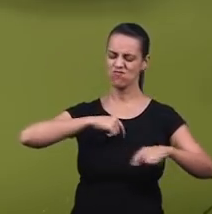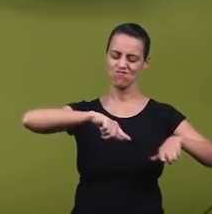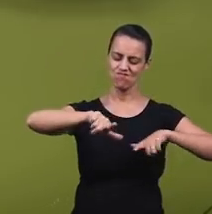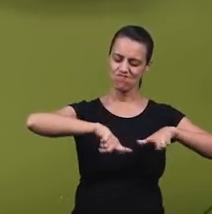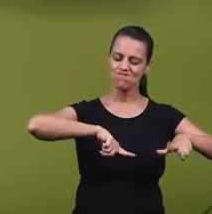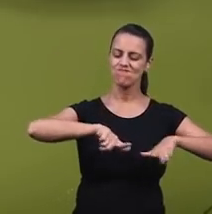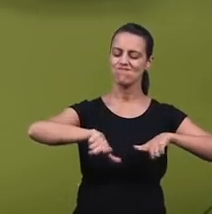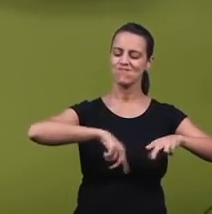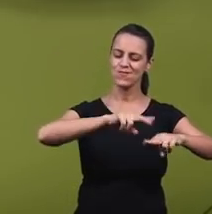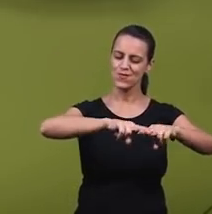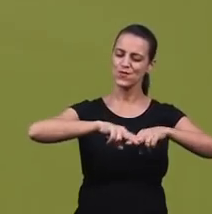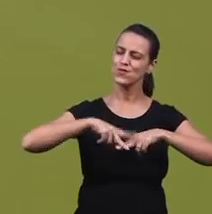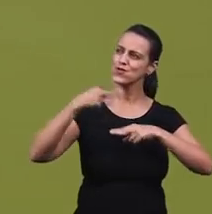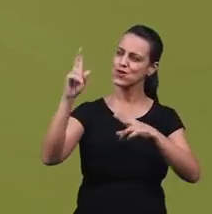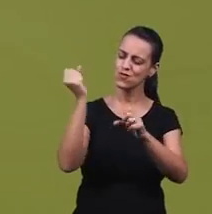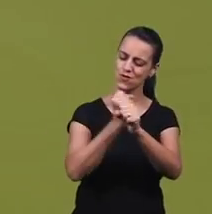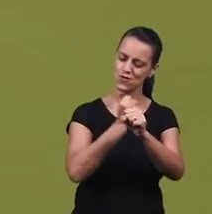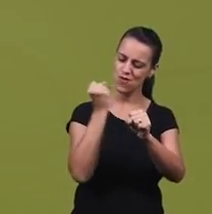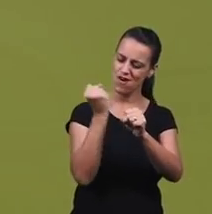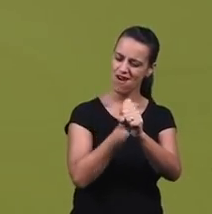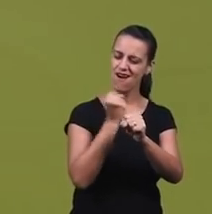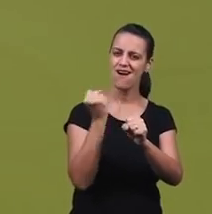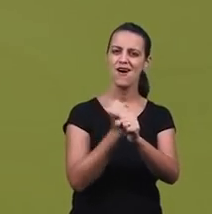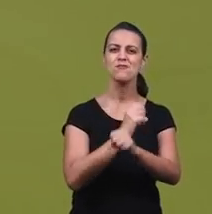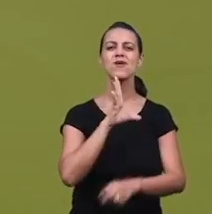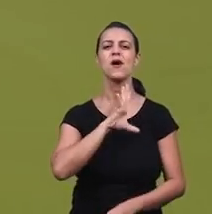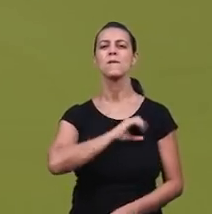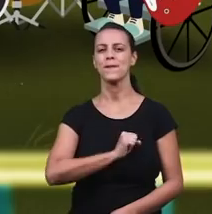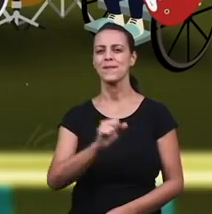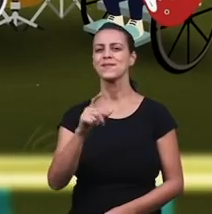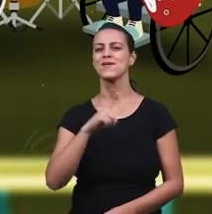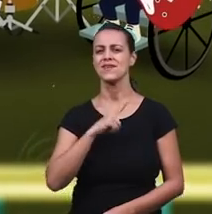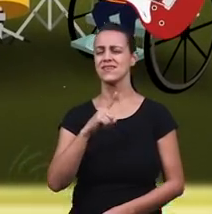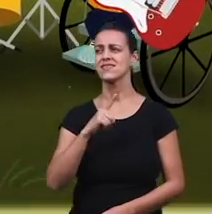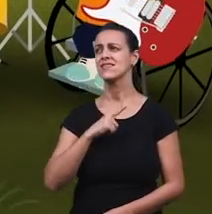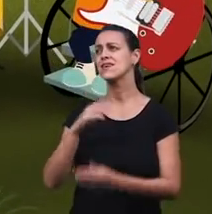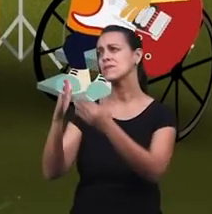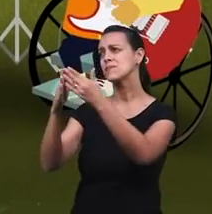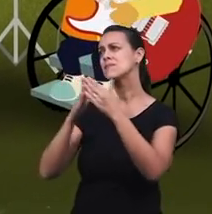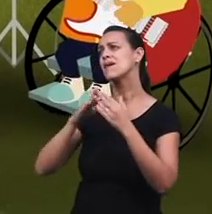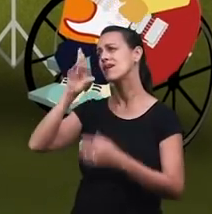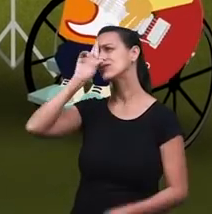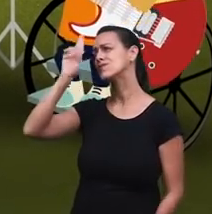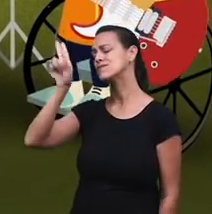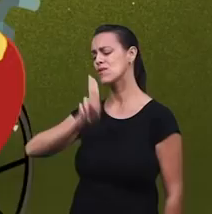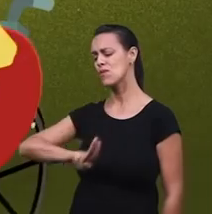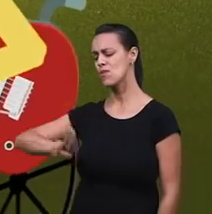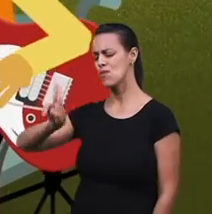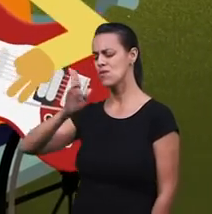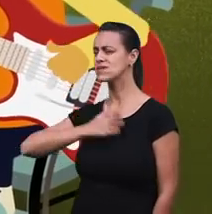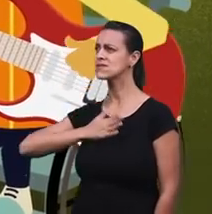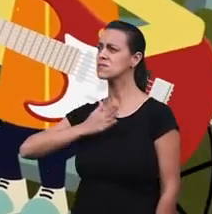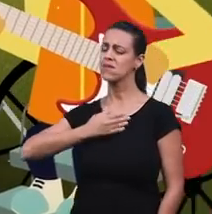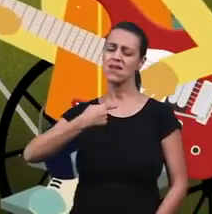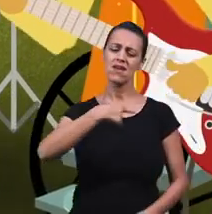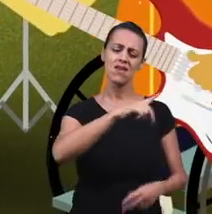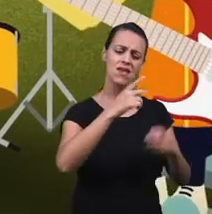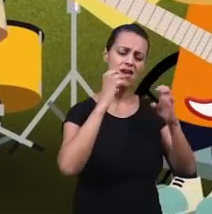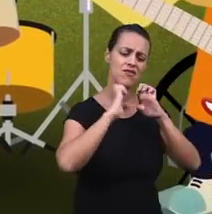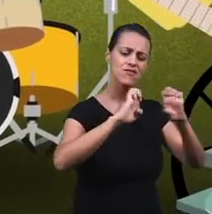trabalharei na Tua obra com amor Usa-me, Senhor, pra pegar o